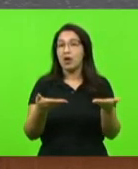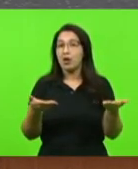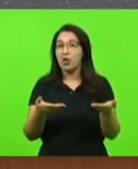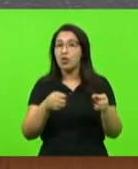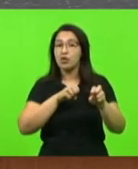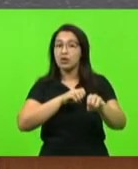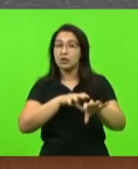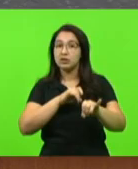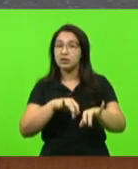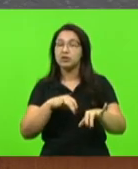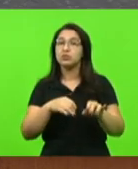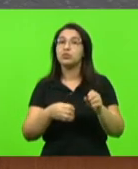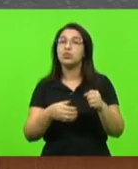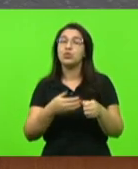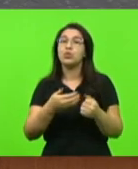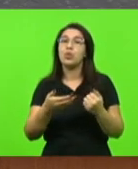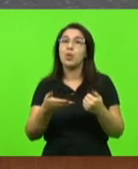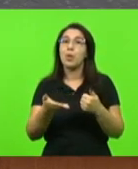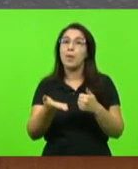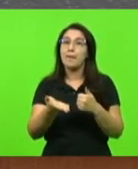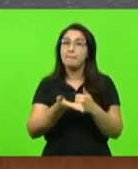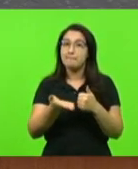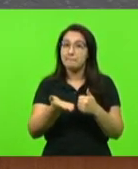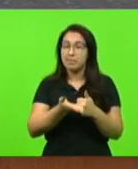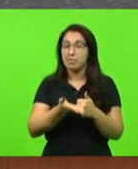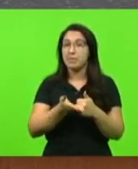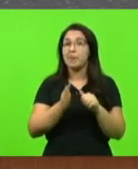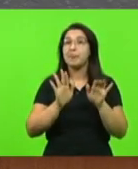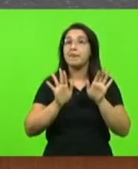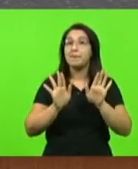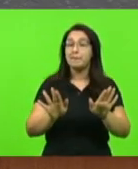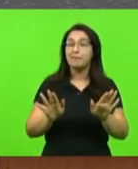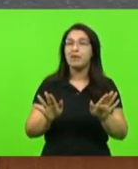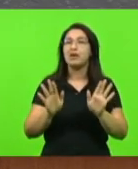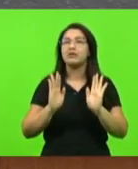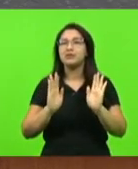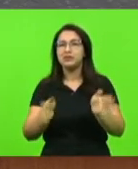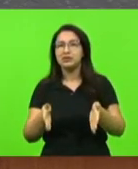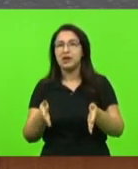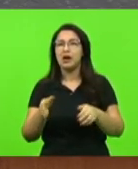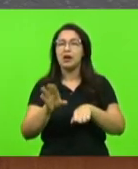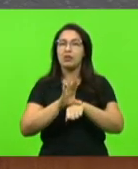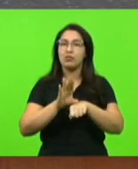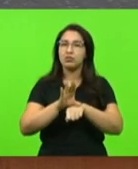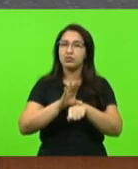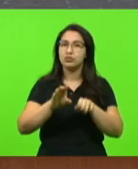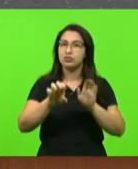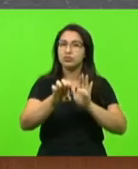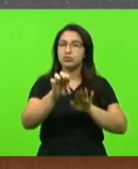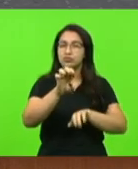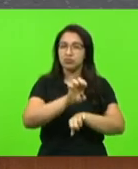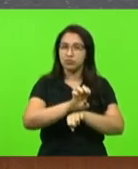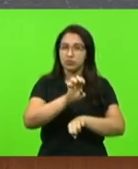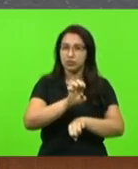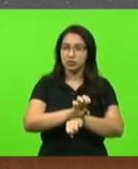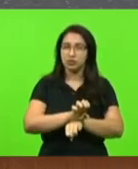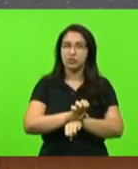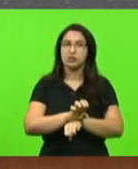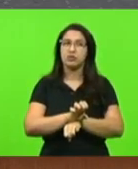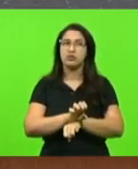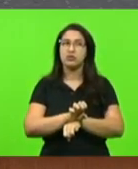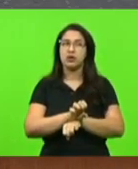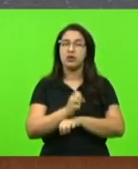mas já há algum tempo que nós temos, na Constituição do Estado, a previsão